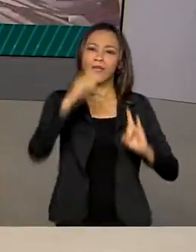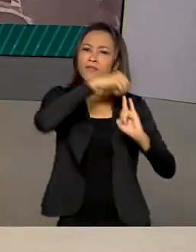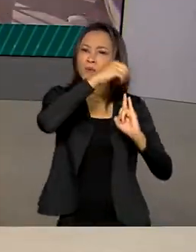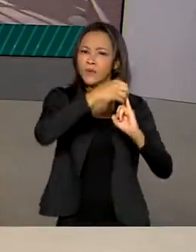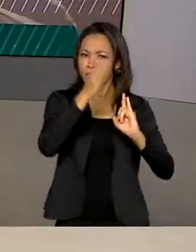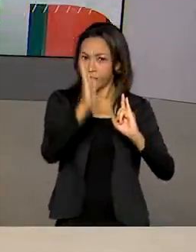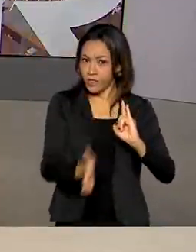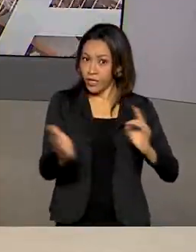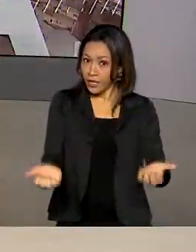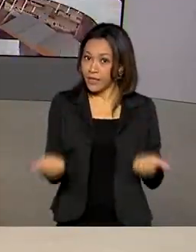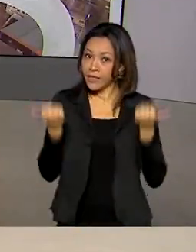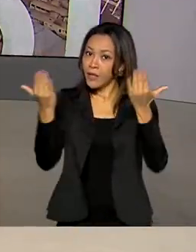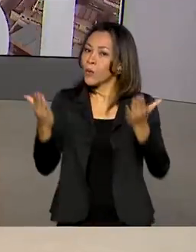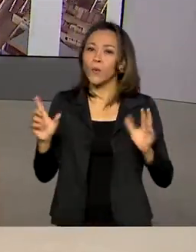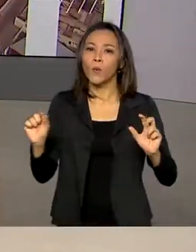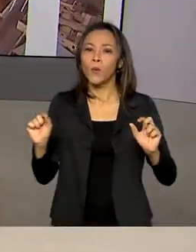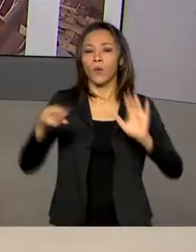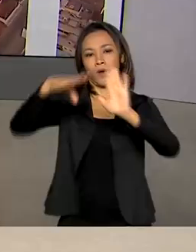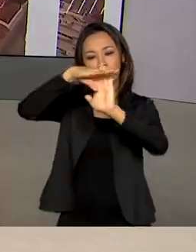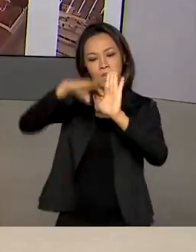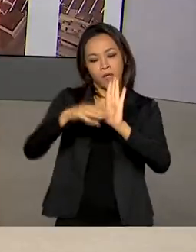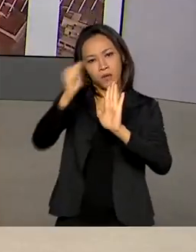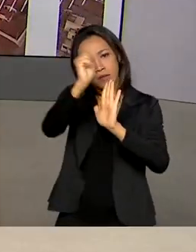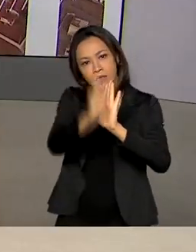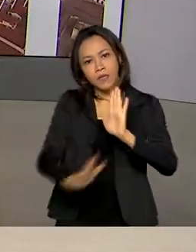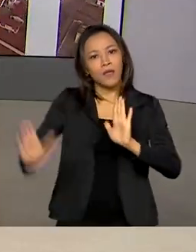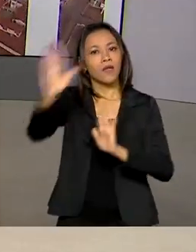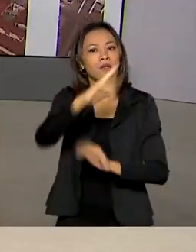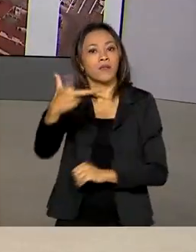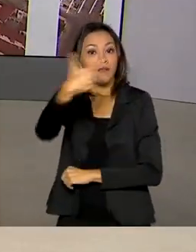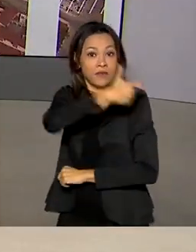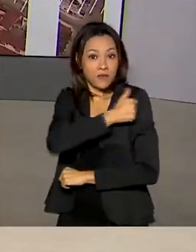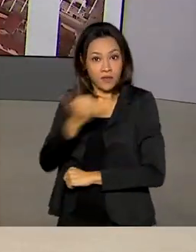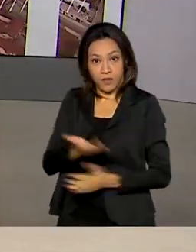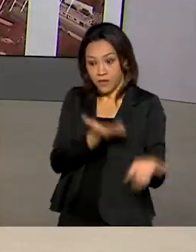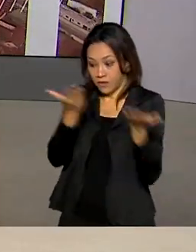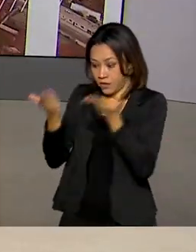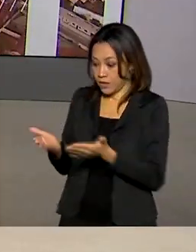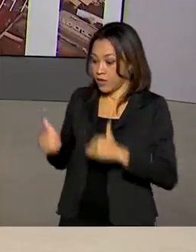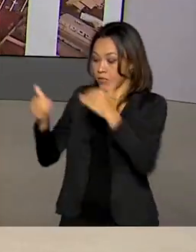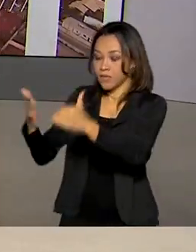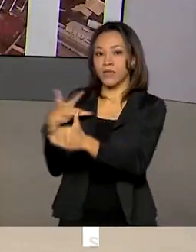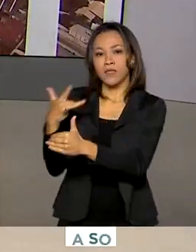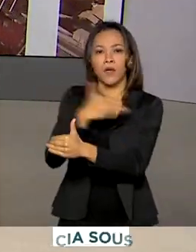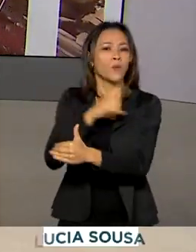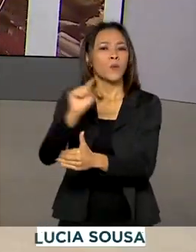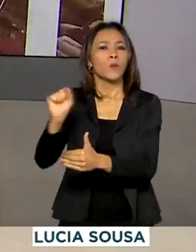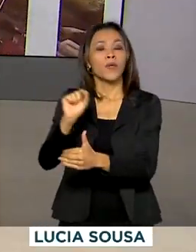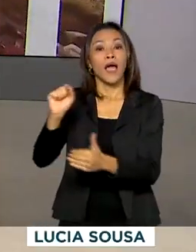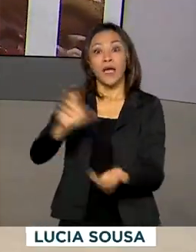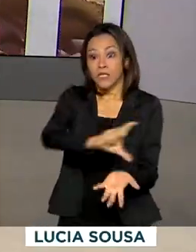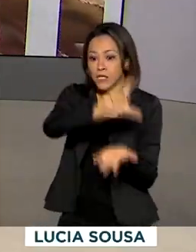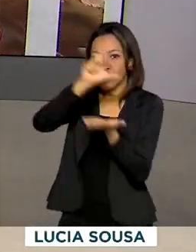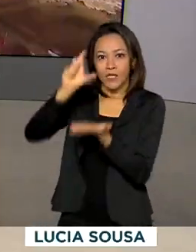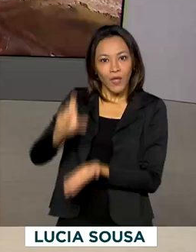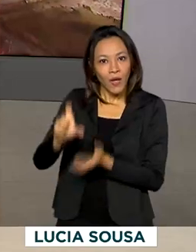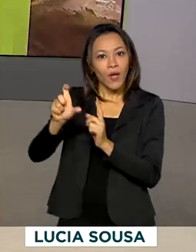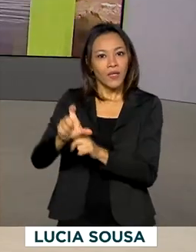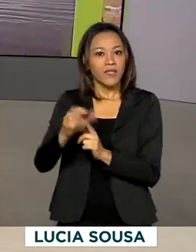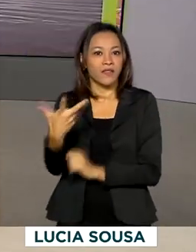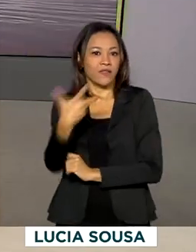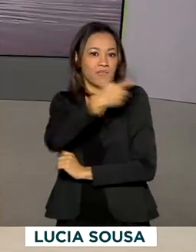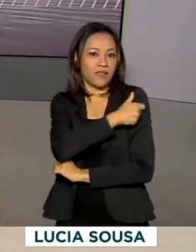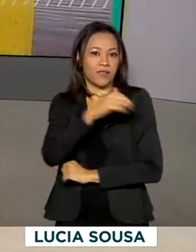entregou ao Programa Nacional de Imunizações do Ministério da Saúde as primeiras doses da vacina da AstraZeneca Oxford